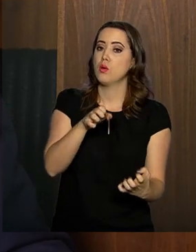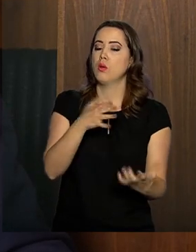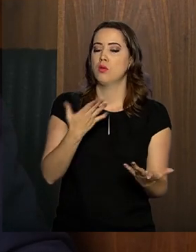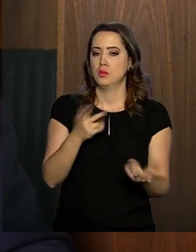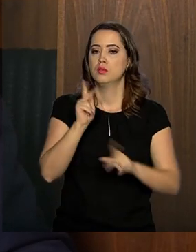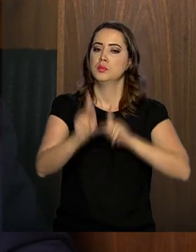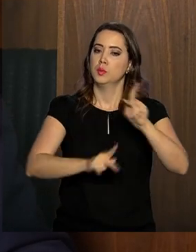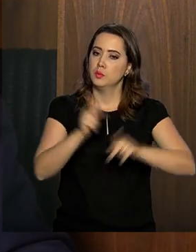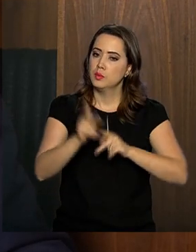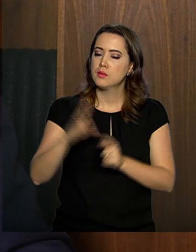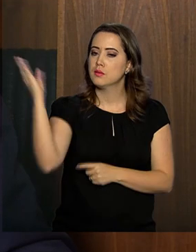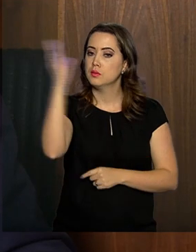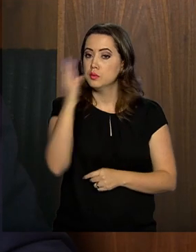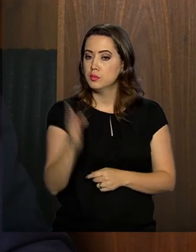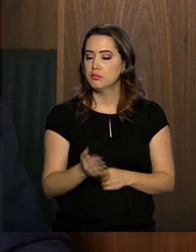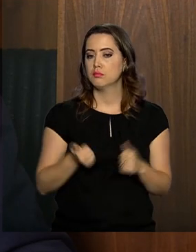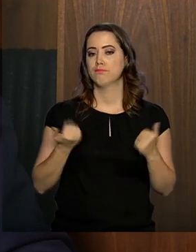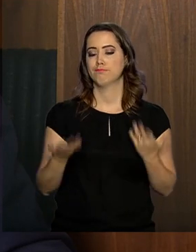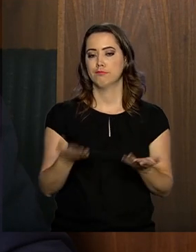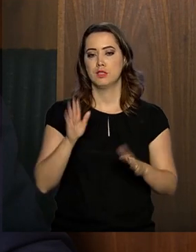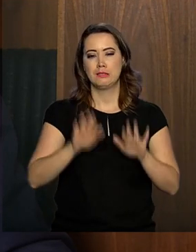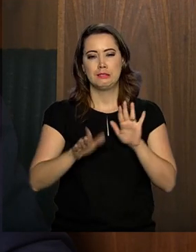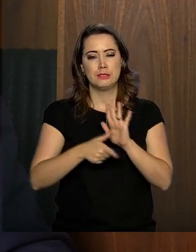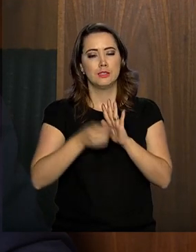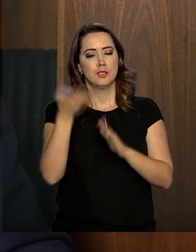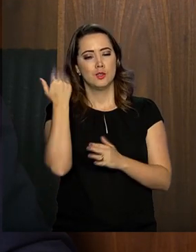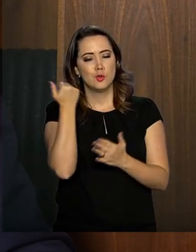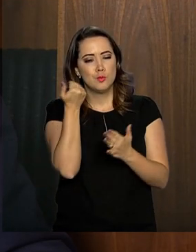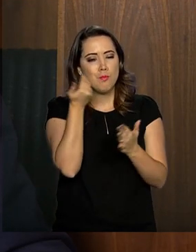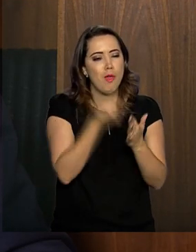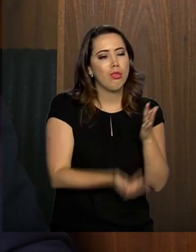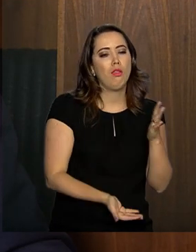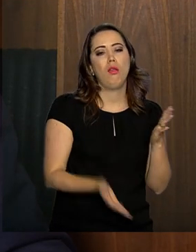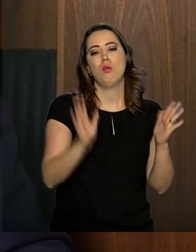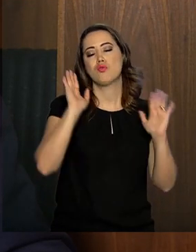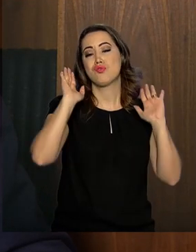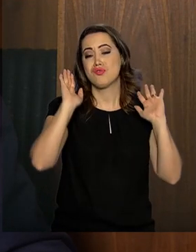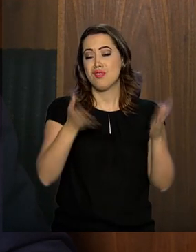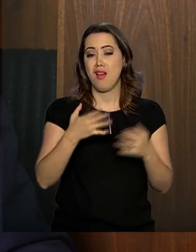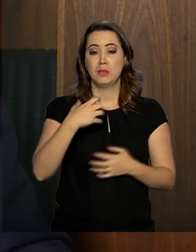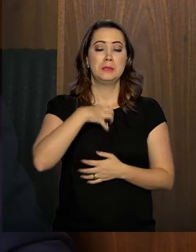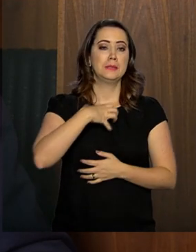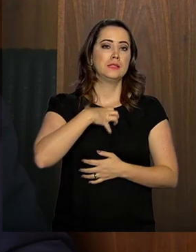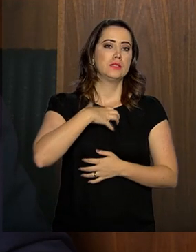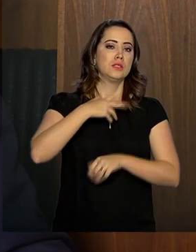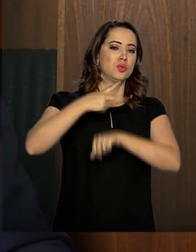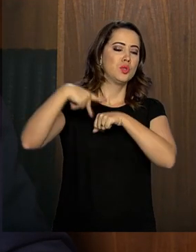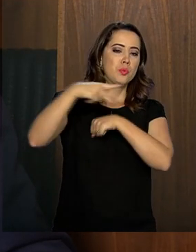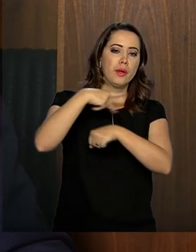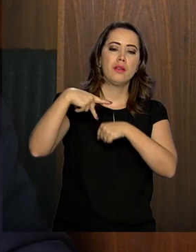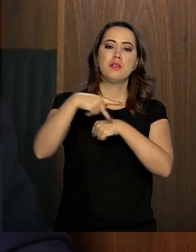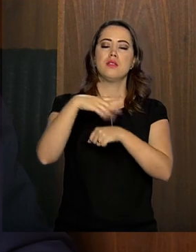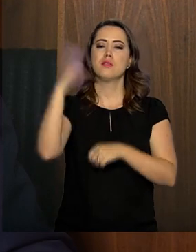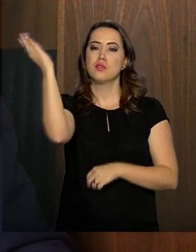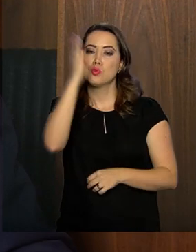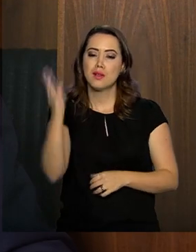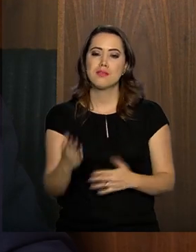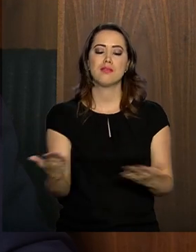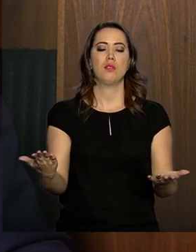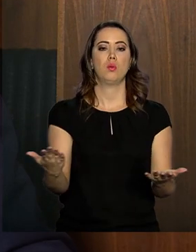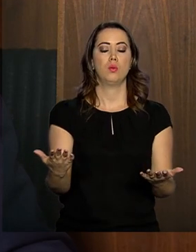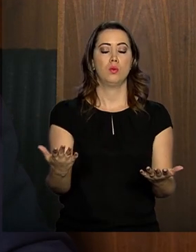à população brasileira, que há algum tempo perdeu esse sentimento de país, esse sentimento de Brasil.